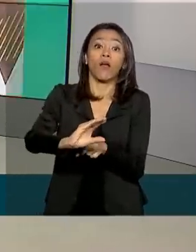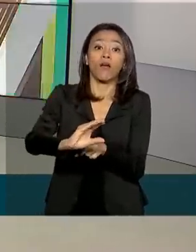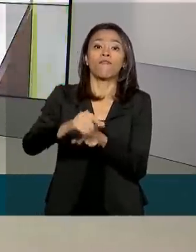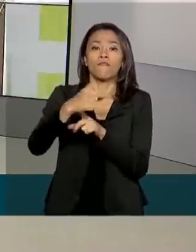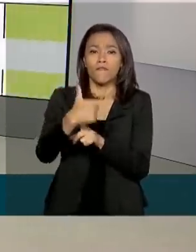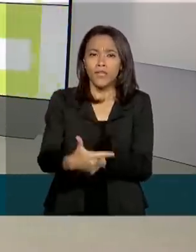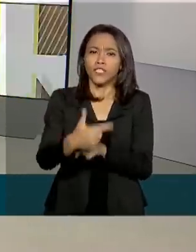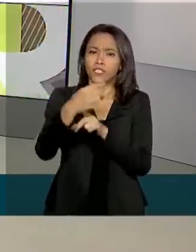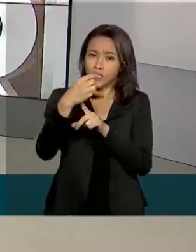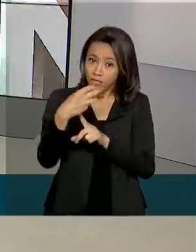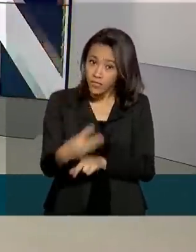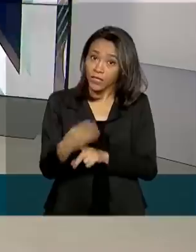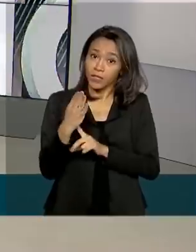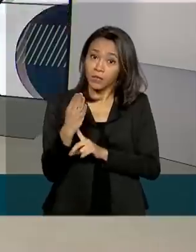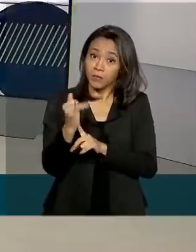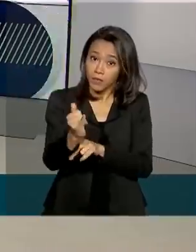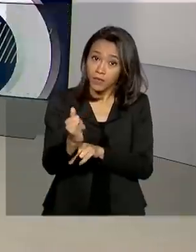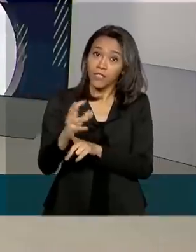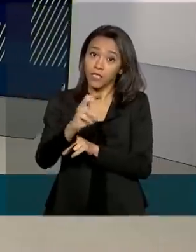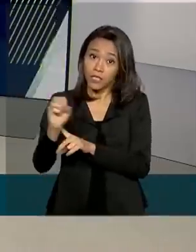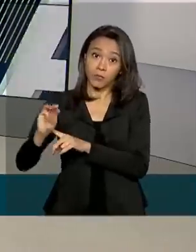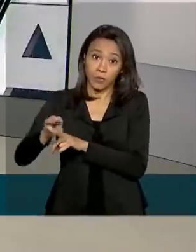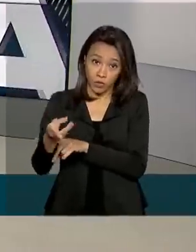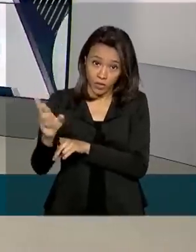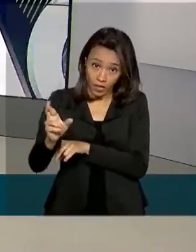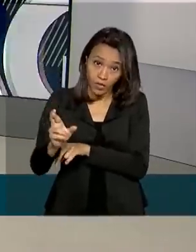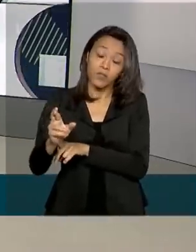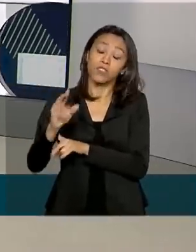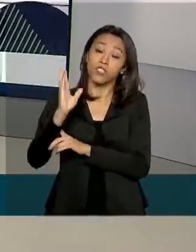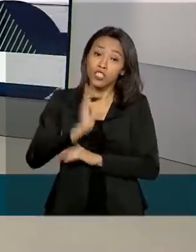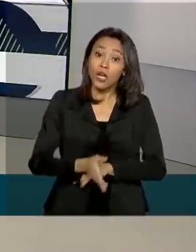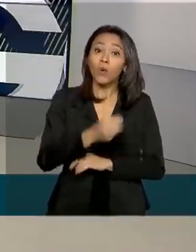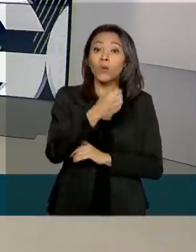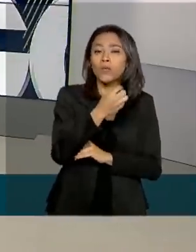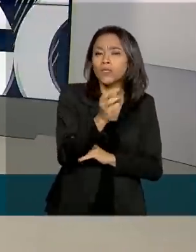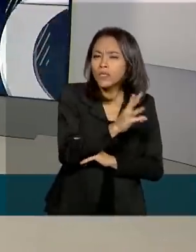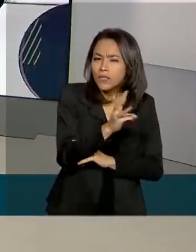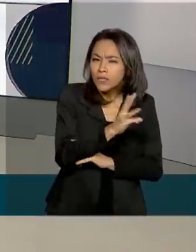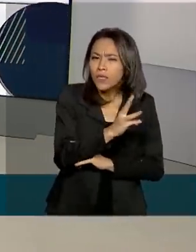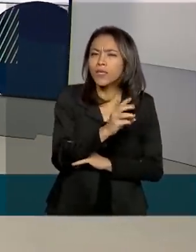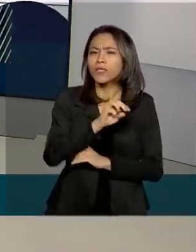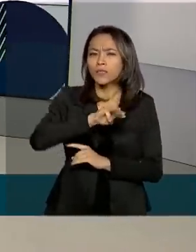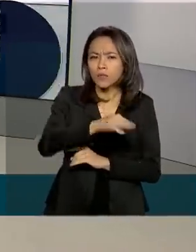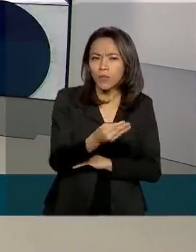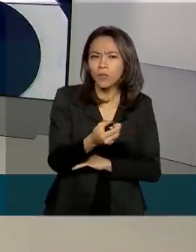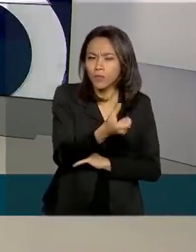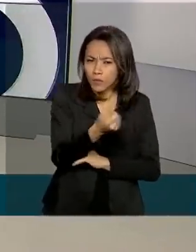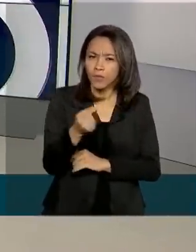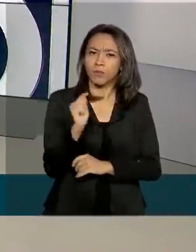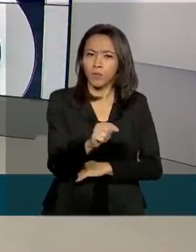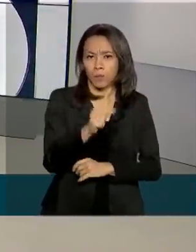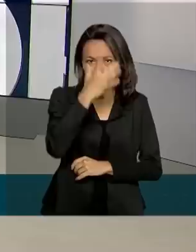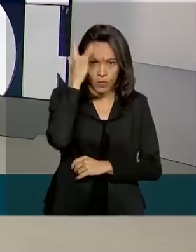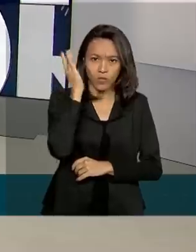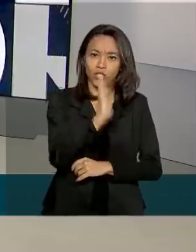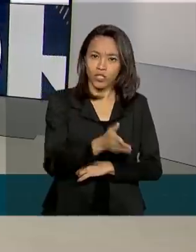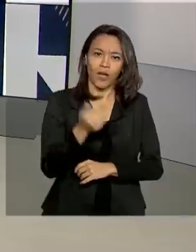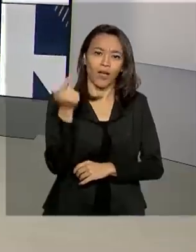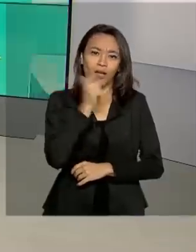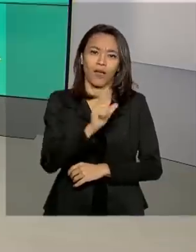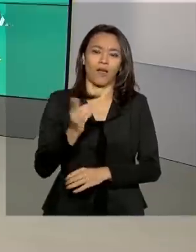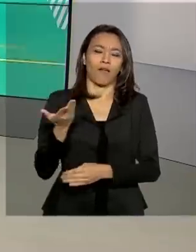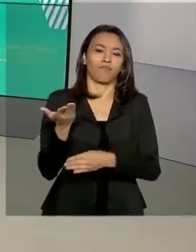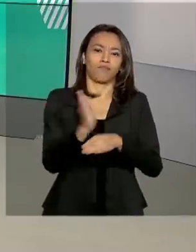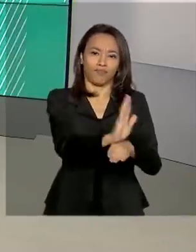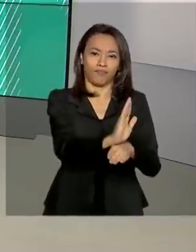R$ 23,5 bilhões, com 33,2 milhões de beneficiadas pela ajuda de